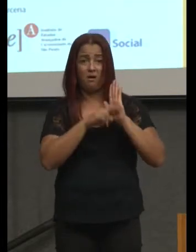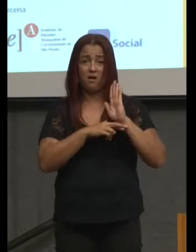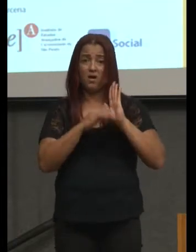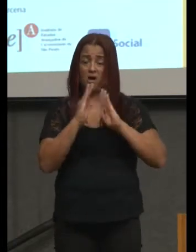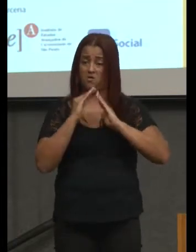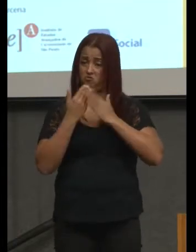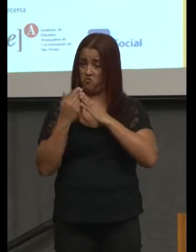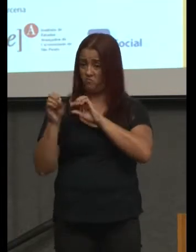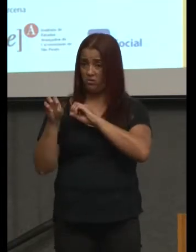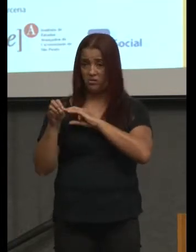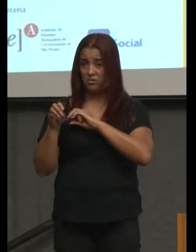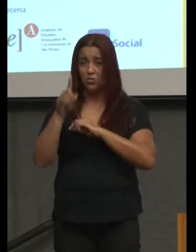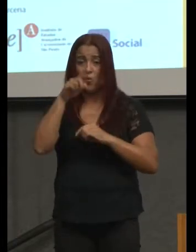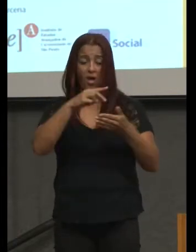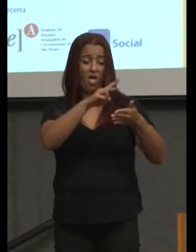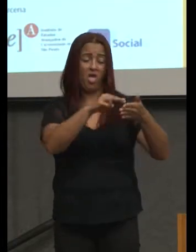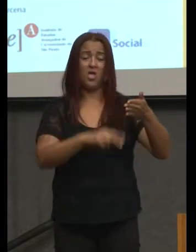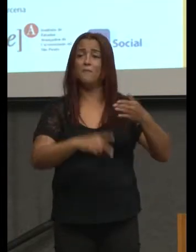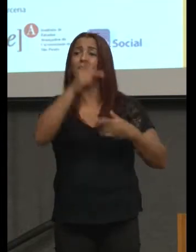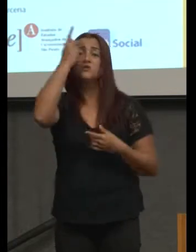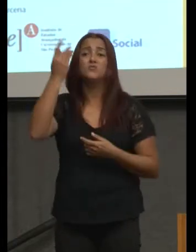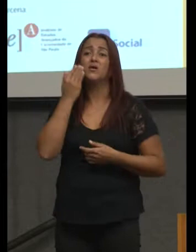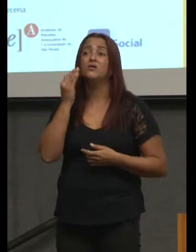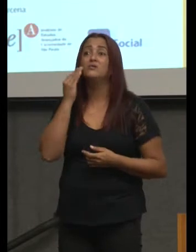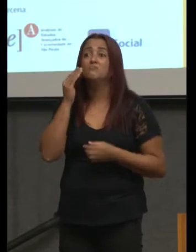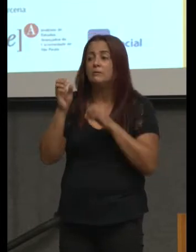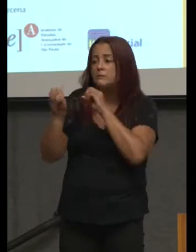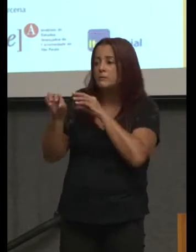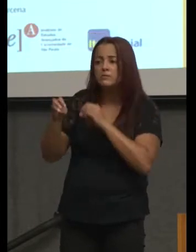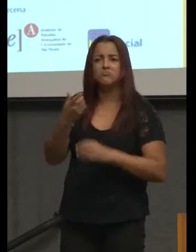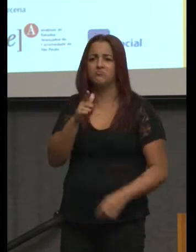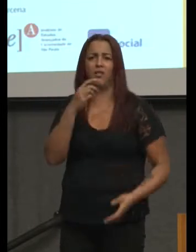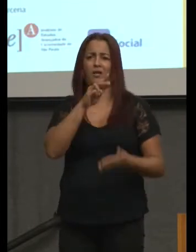Se der de currículo como índice de livro, está equivocada.